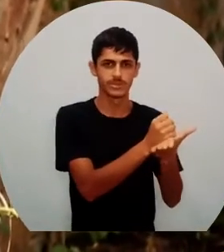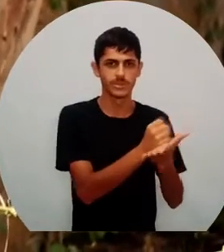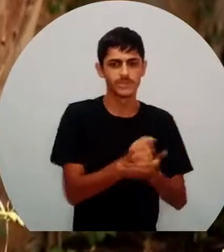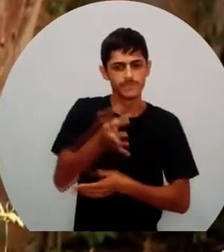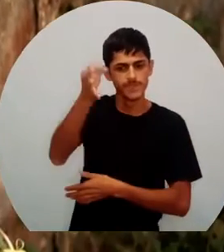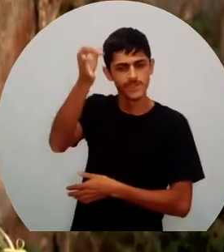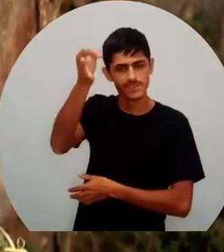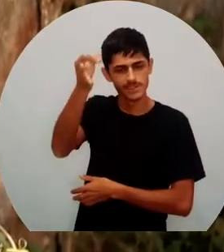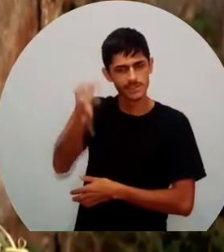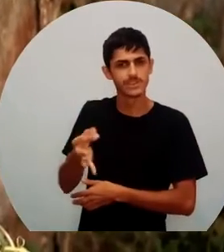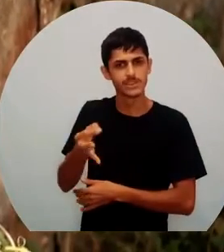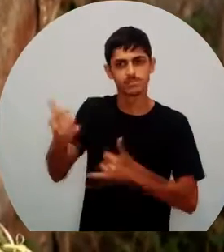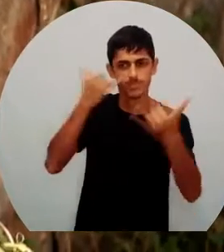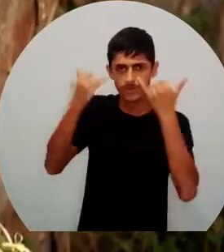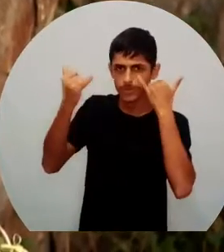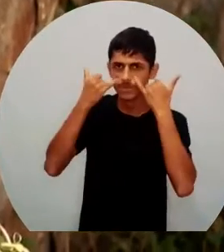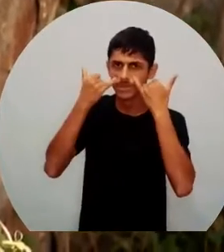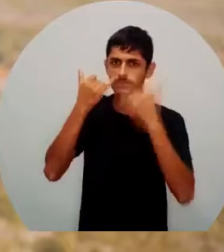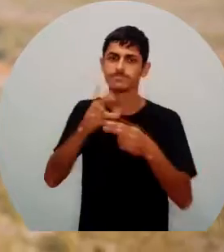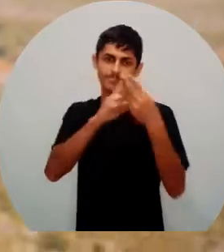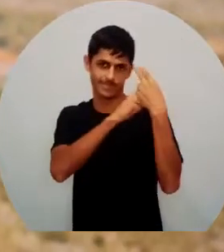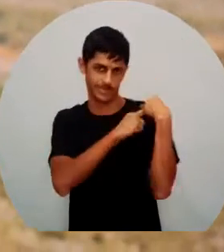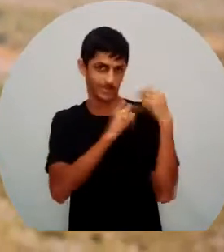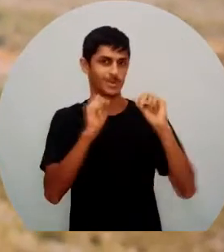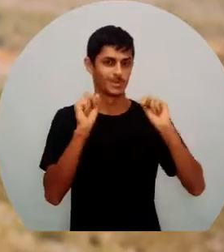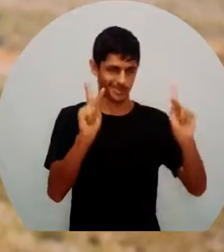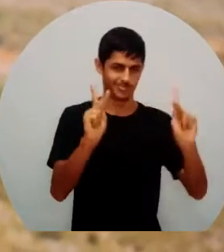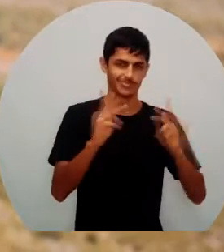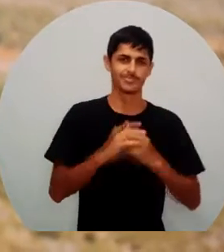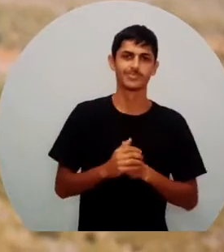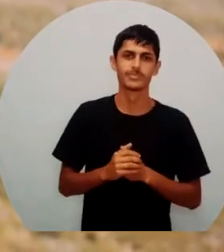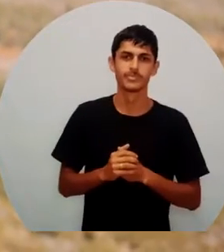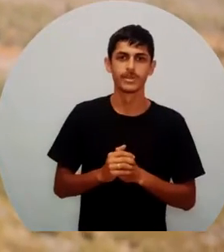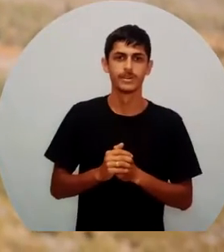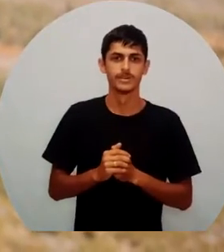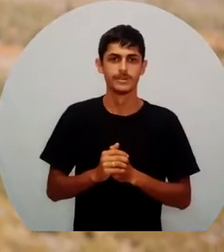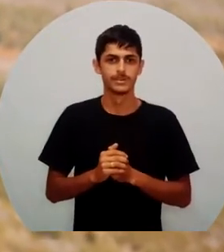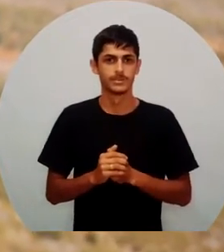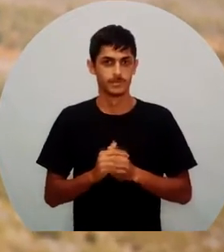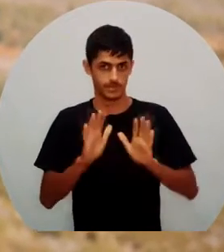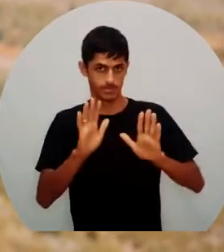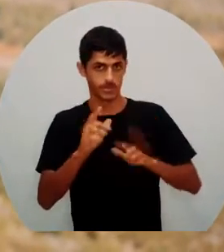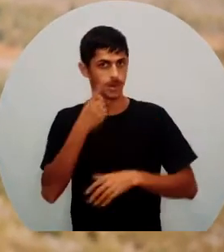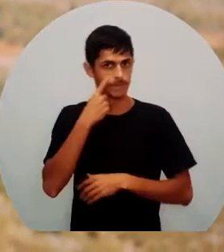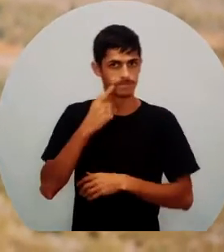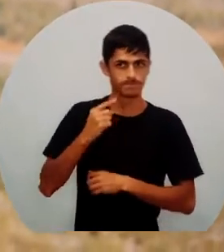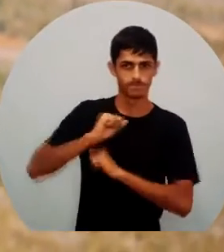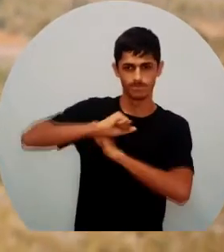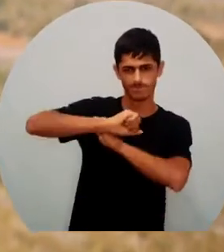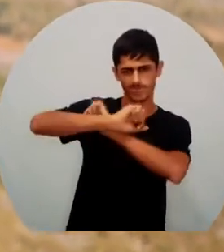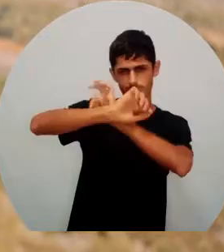informação e responsabilidade. E para finalizar, estamos aqui com a vista